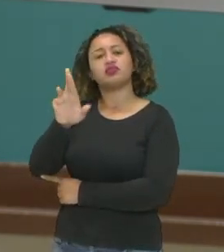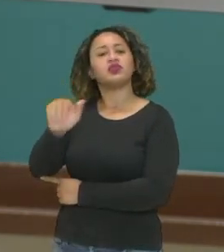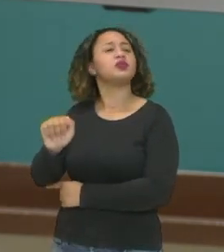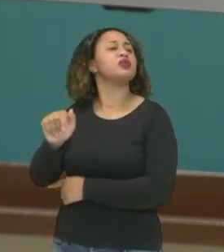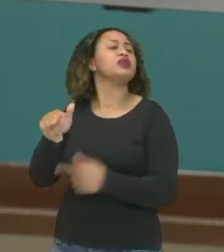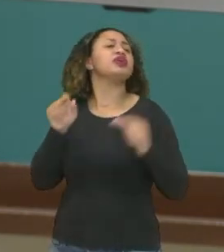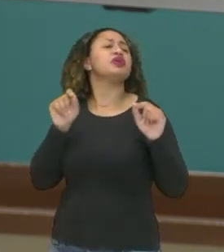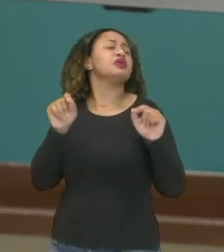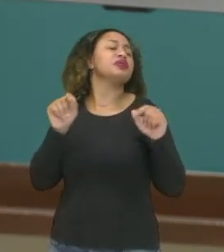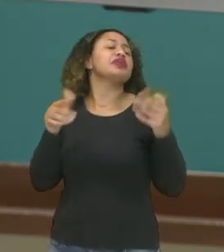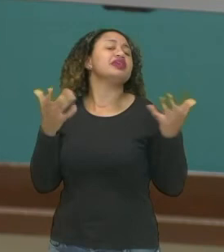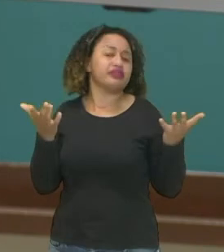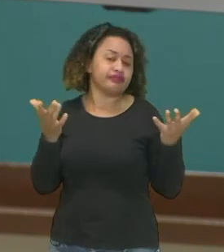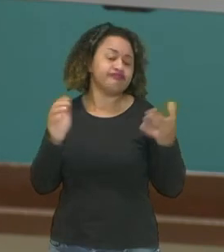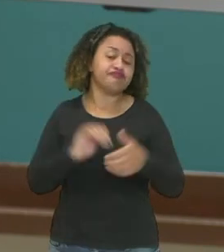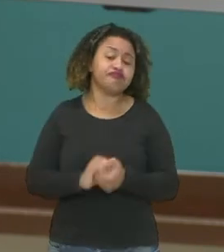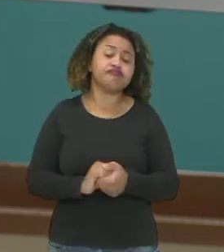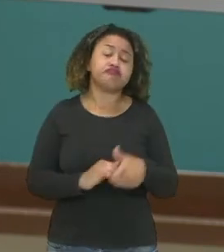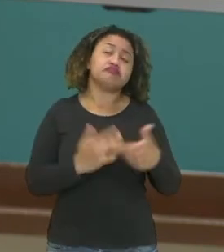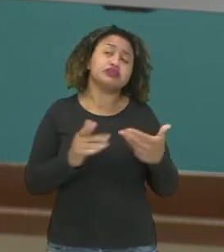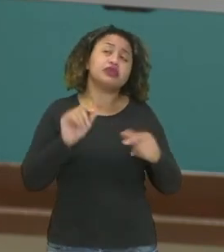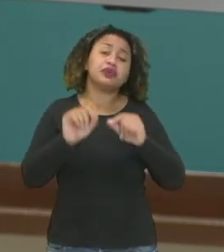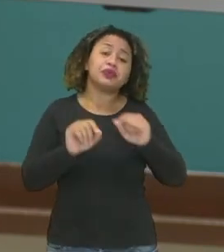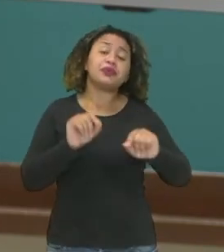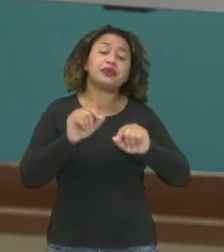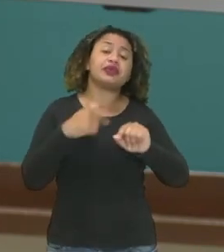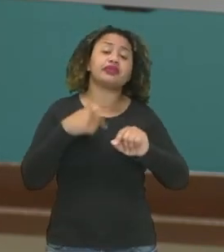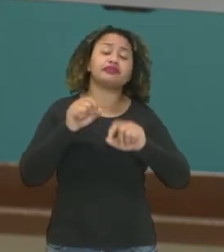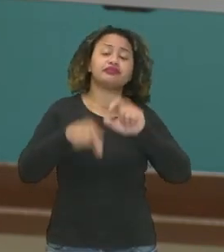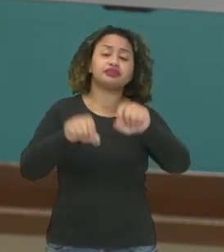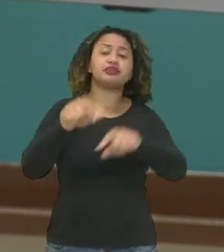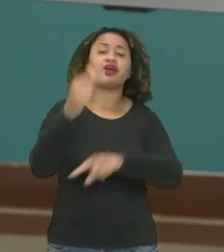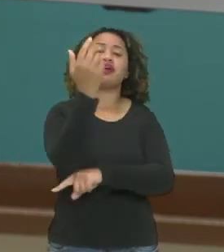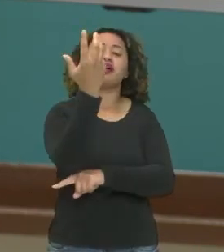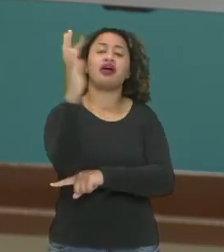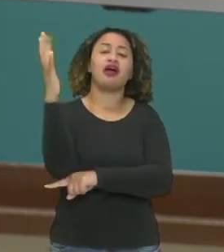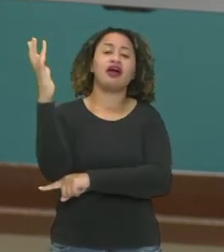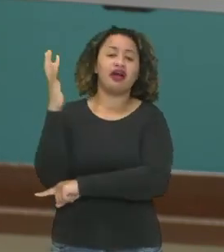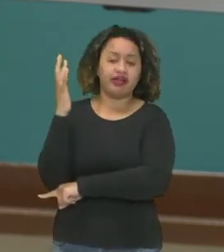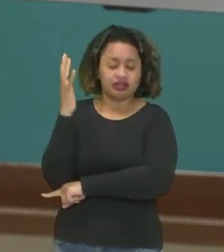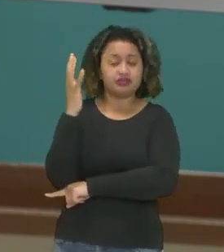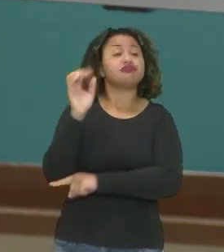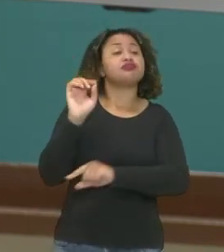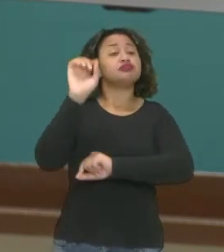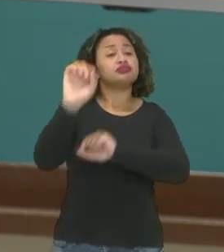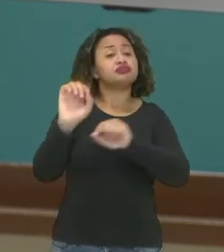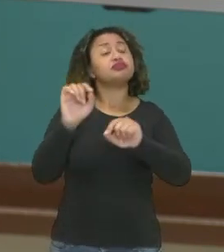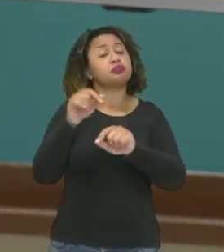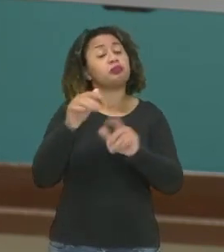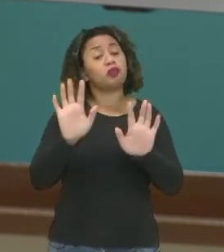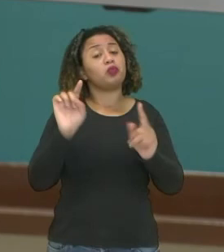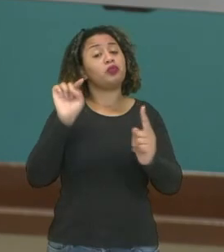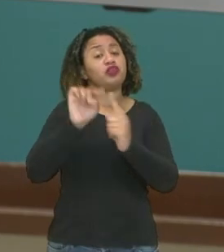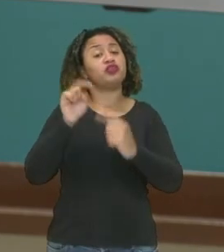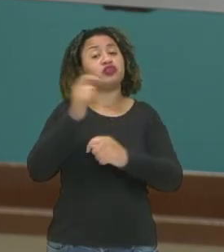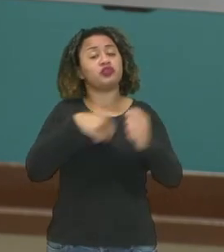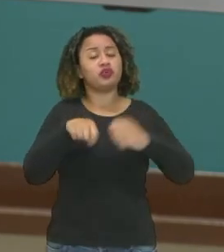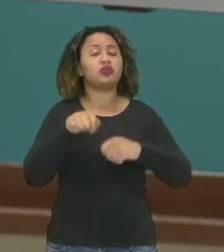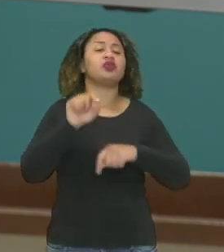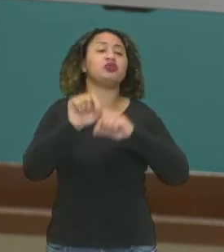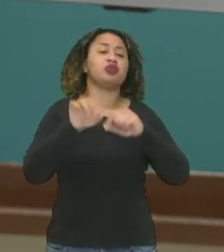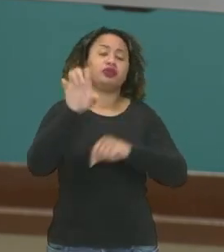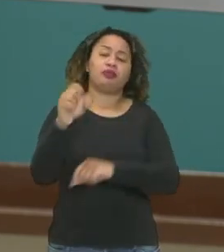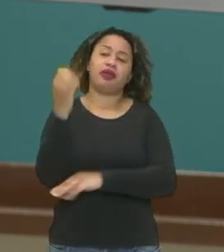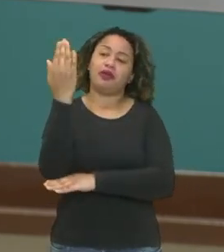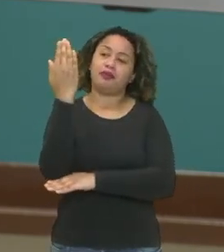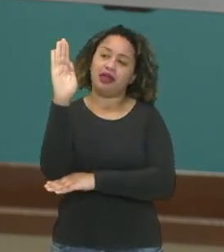ver, né? A silvicultura nada mais é do que o plantio de árvores, né, do ponto de vista econômico, para a extração da